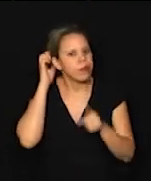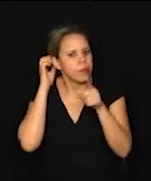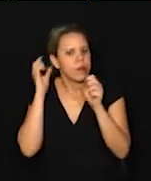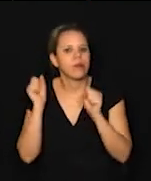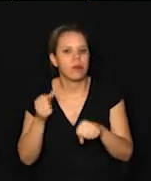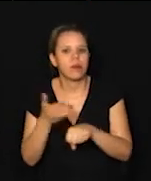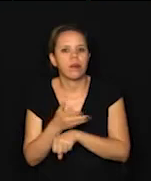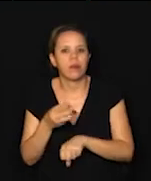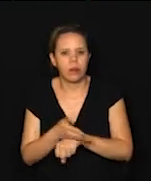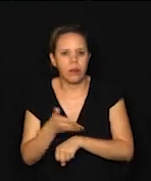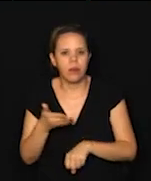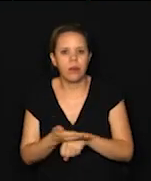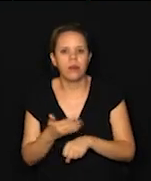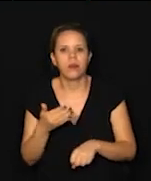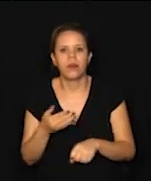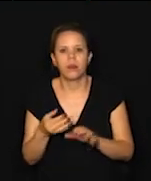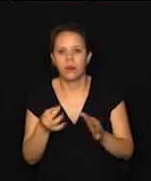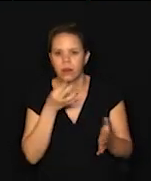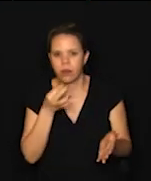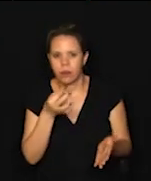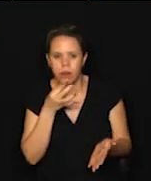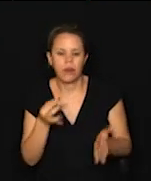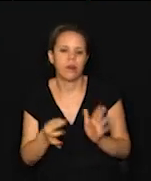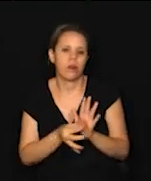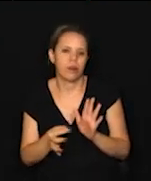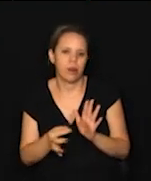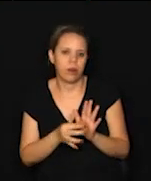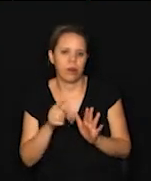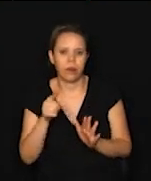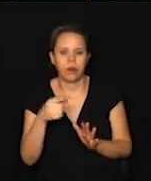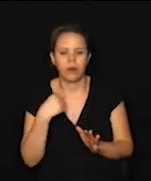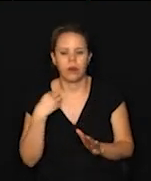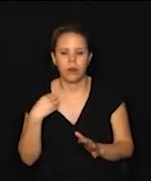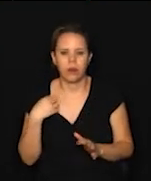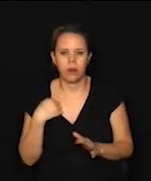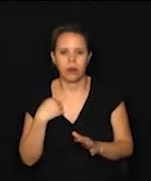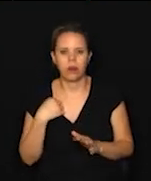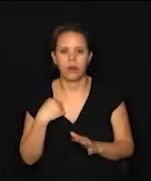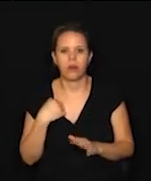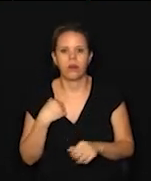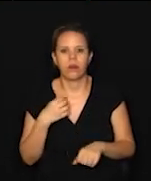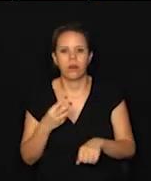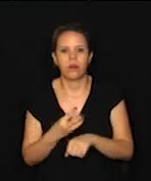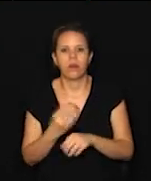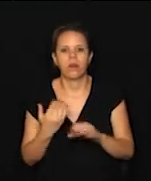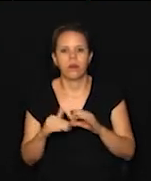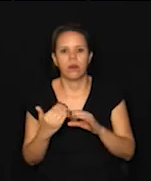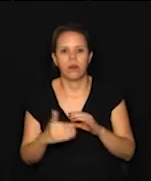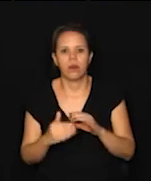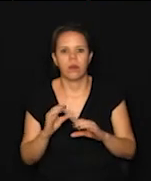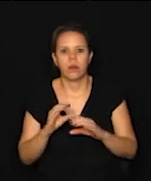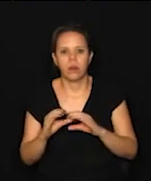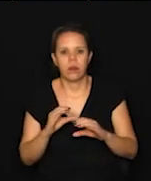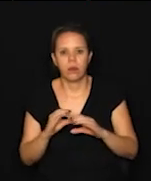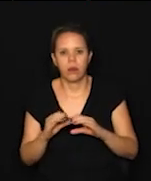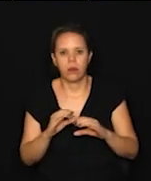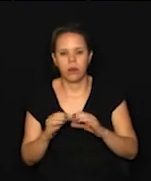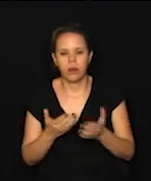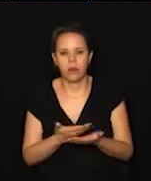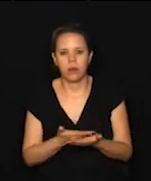pode participar mandando a sua sugestão ou a sua opinião através do e-mail comunicacão